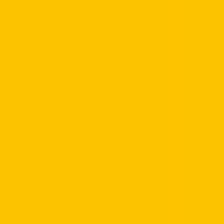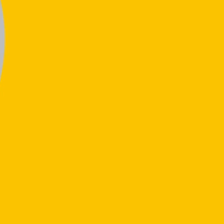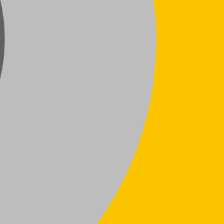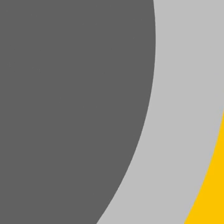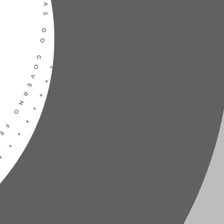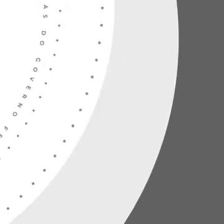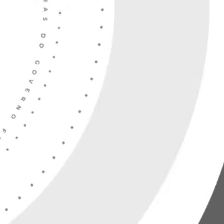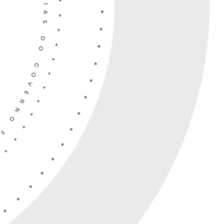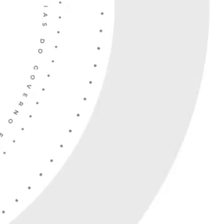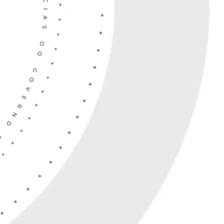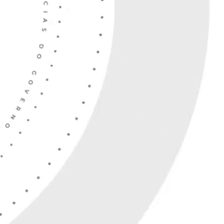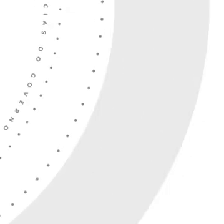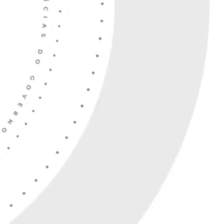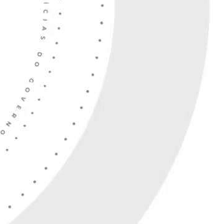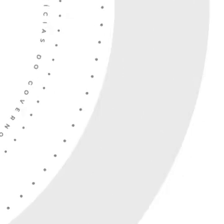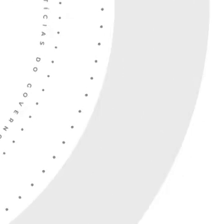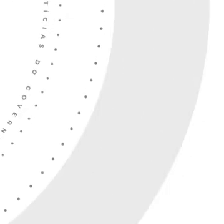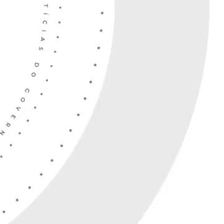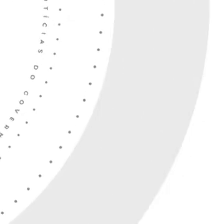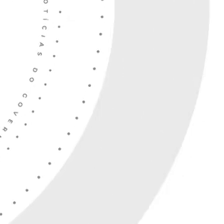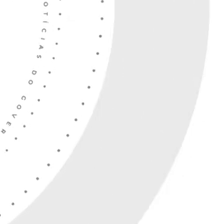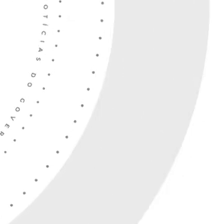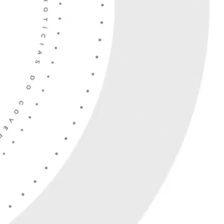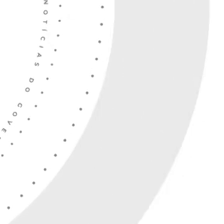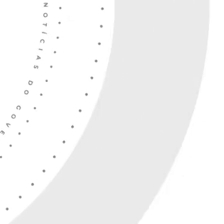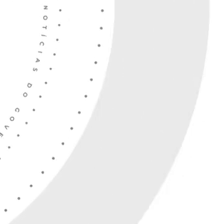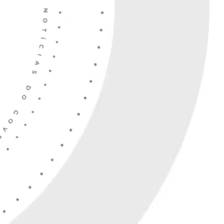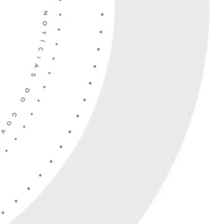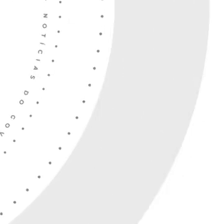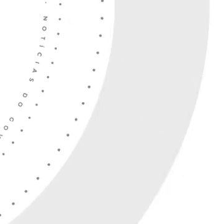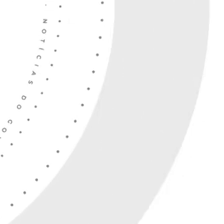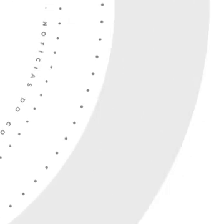sociais. E o Ponto Gov de fica